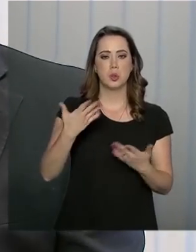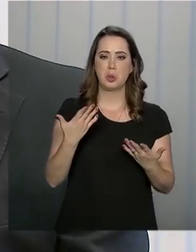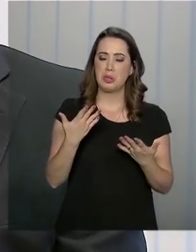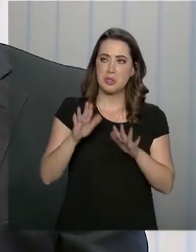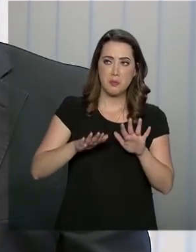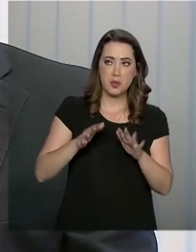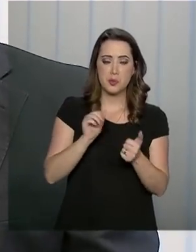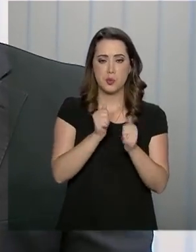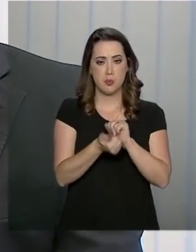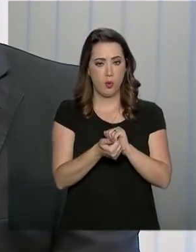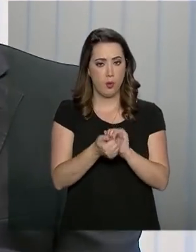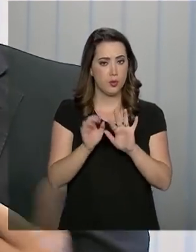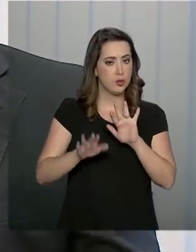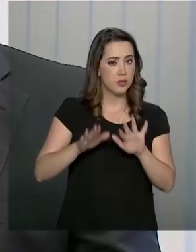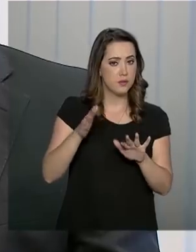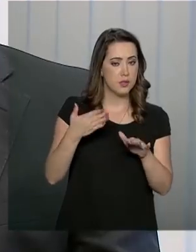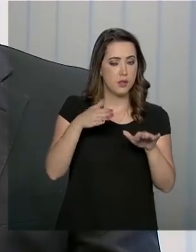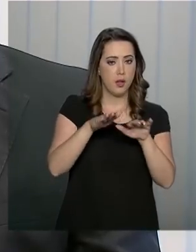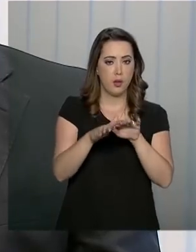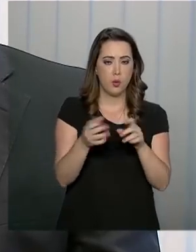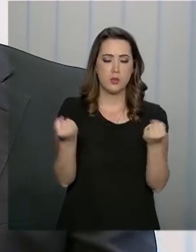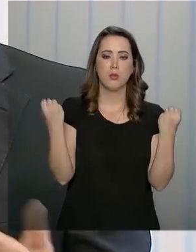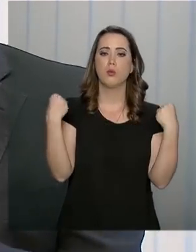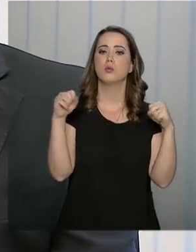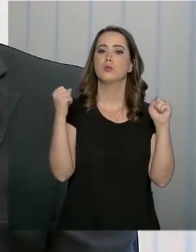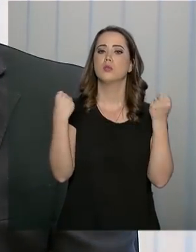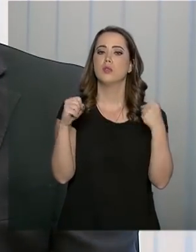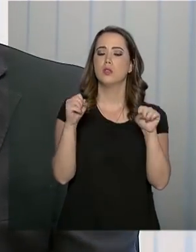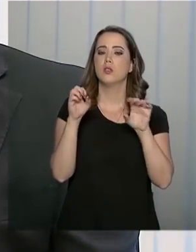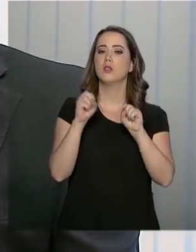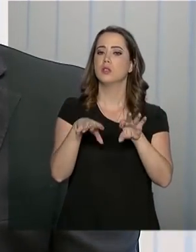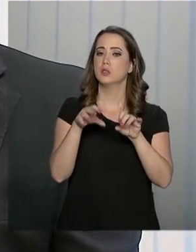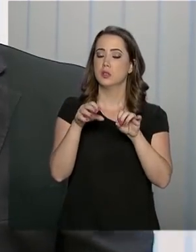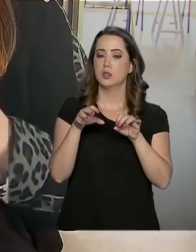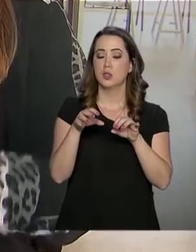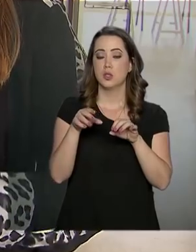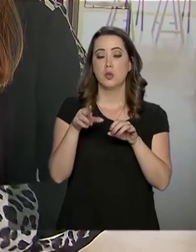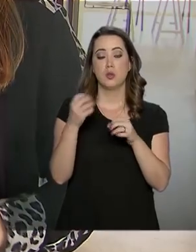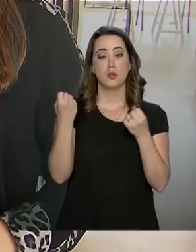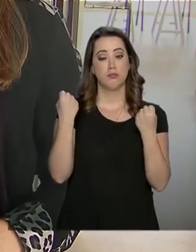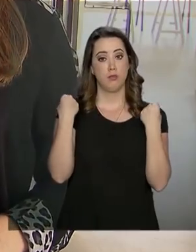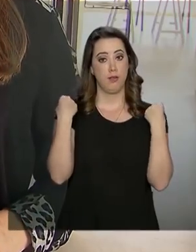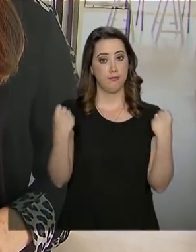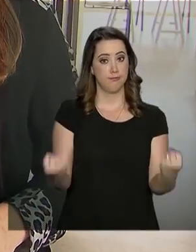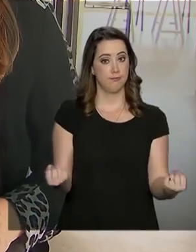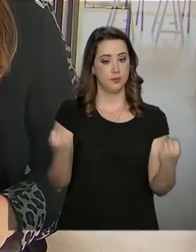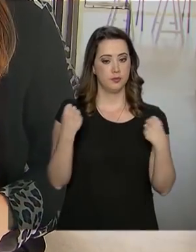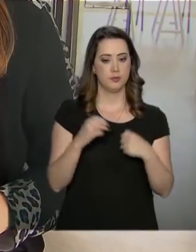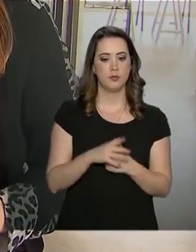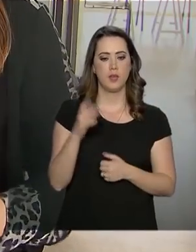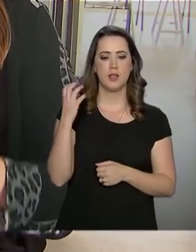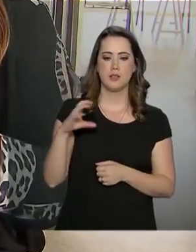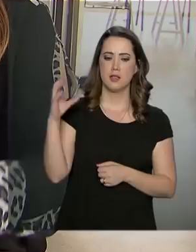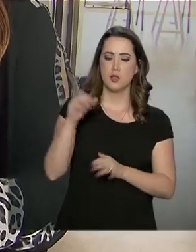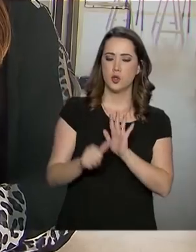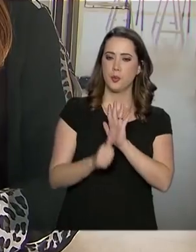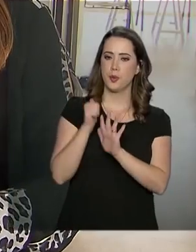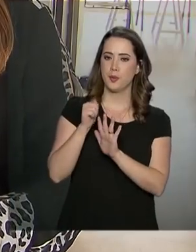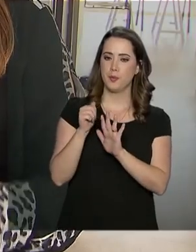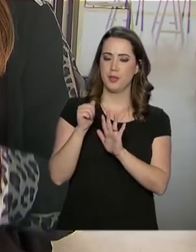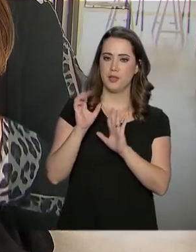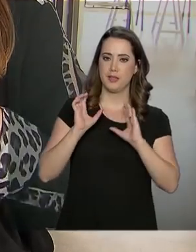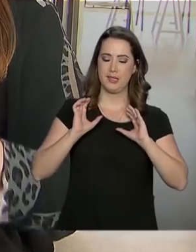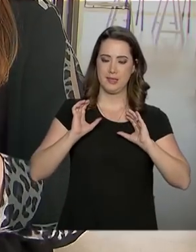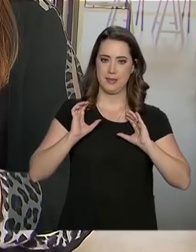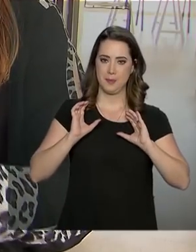esporte, seja a inclusão na fisioterapia, na educação física. Ceilândia é a primeira cidade do país a receber o